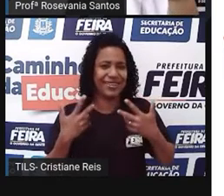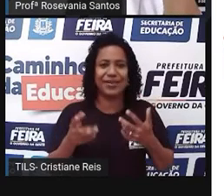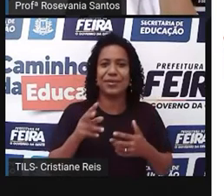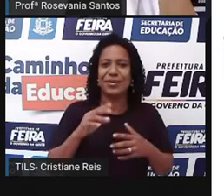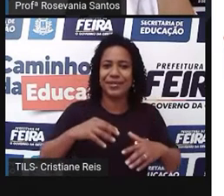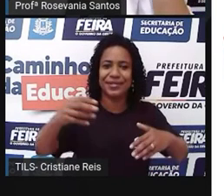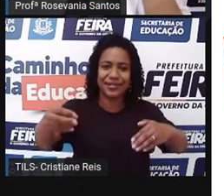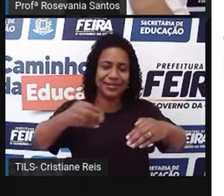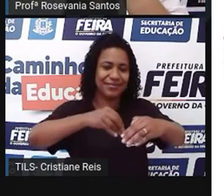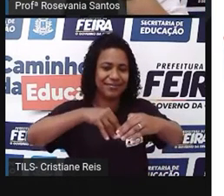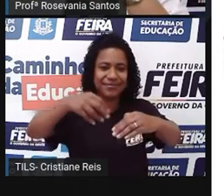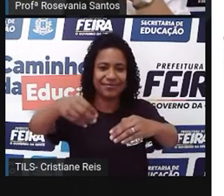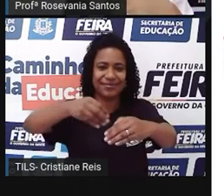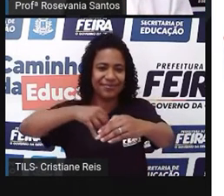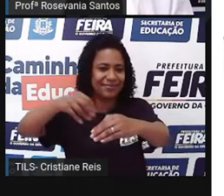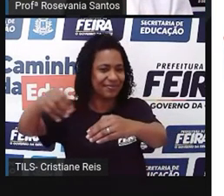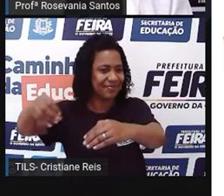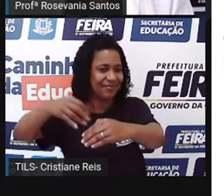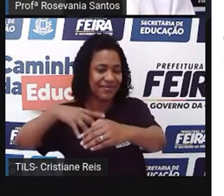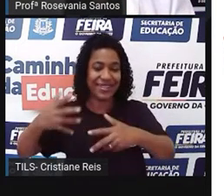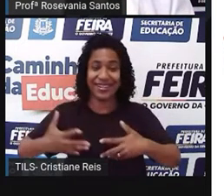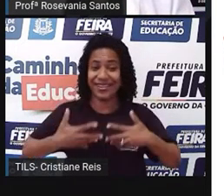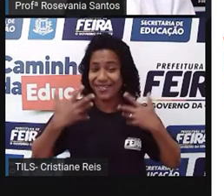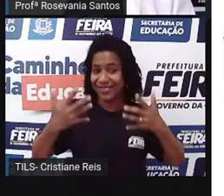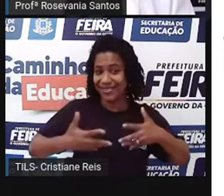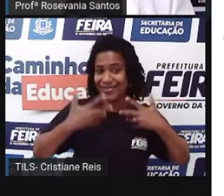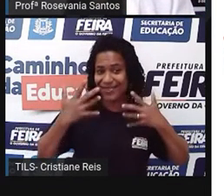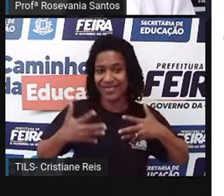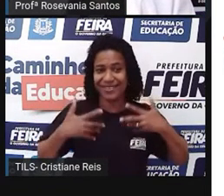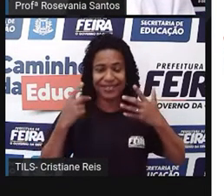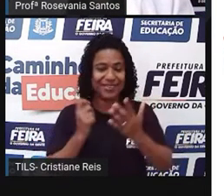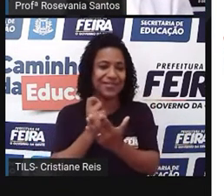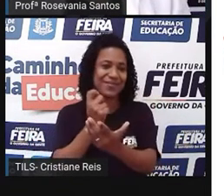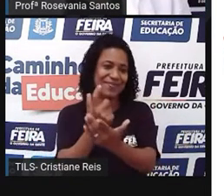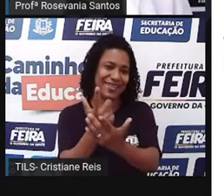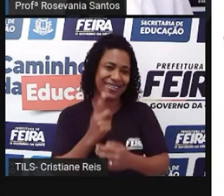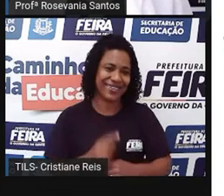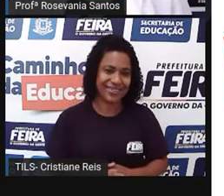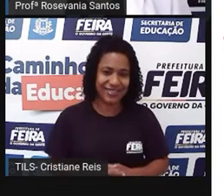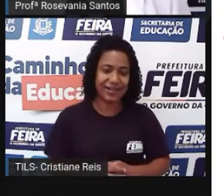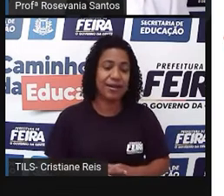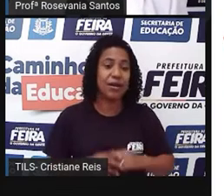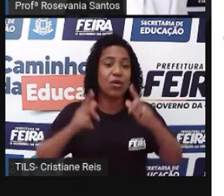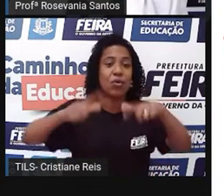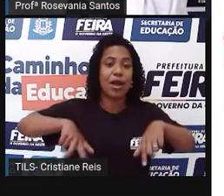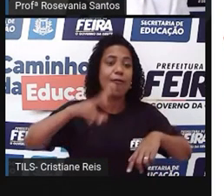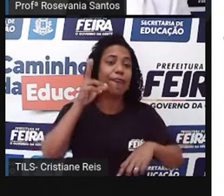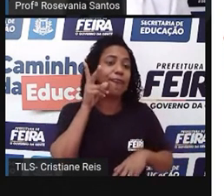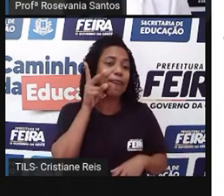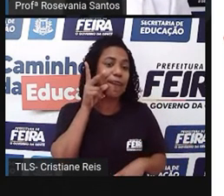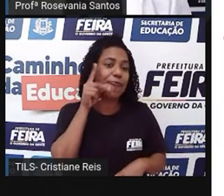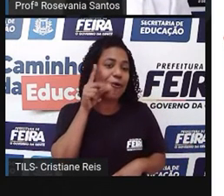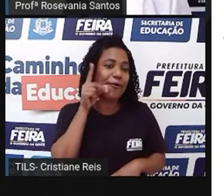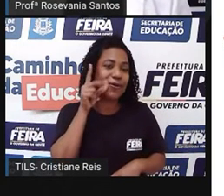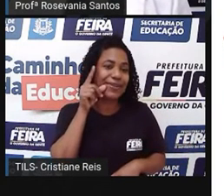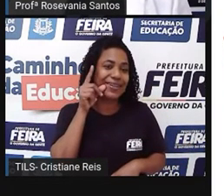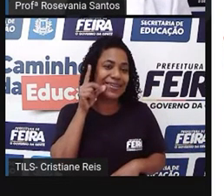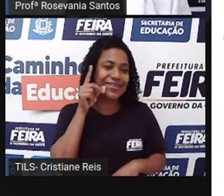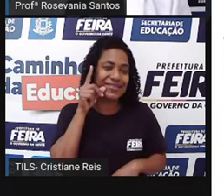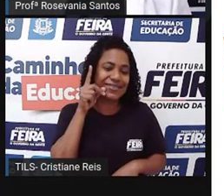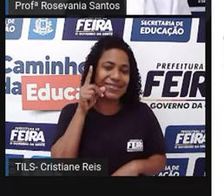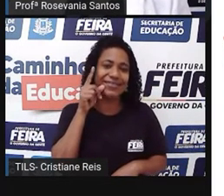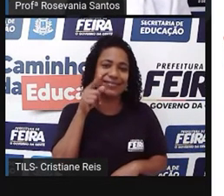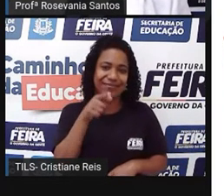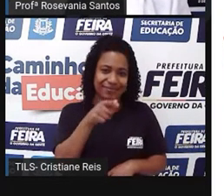foto espontânea, tirada aí, você percebe. Essa é uma foto, né? de uma feira em Fortaleza, né? Então, você